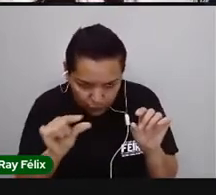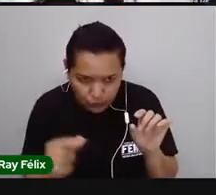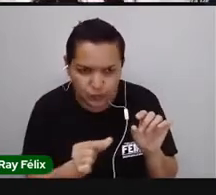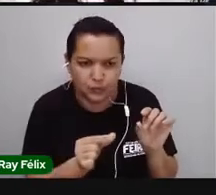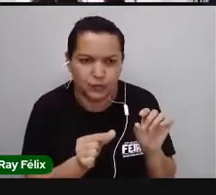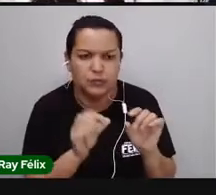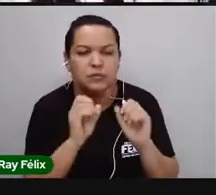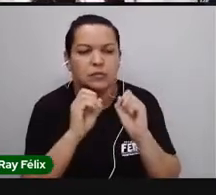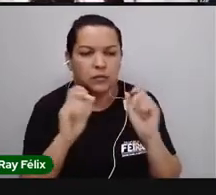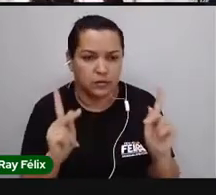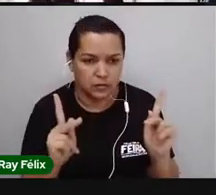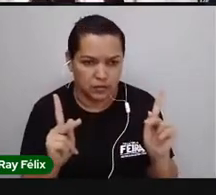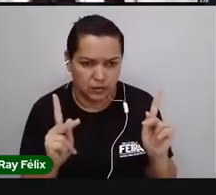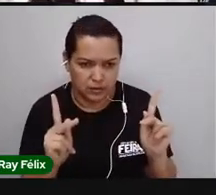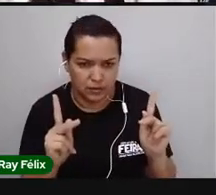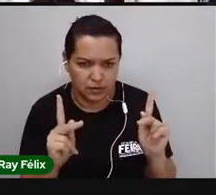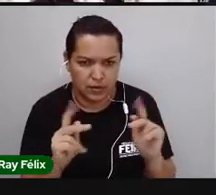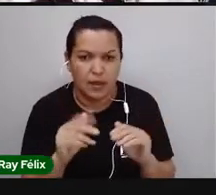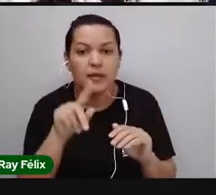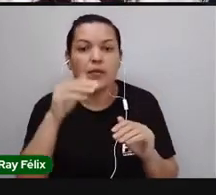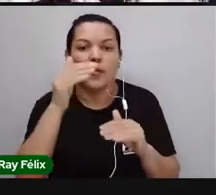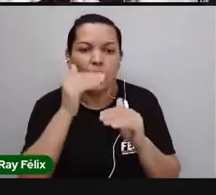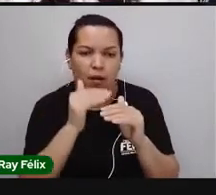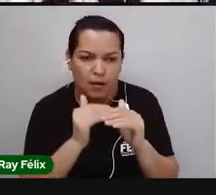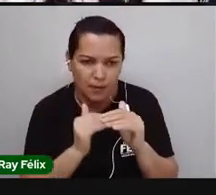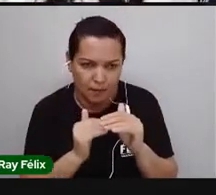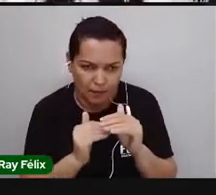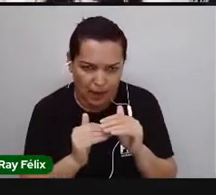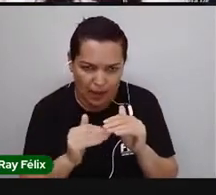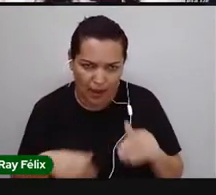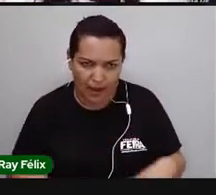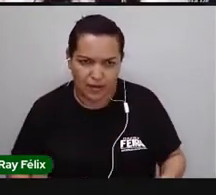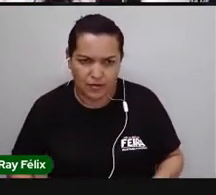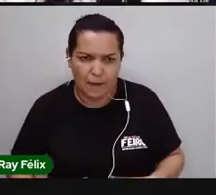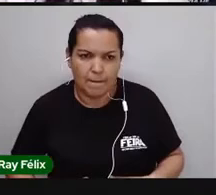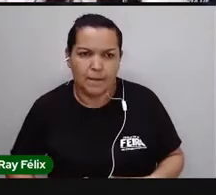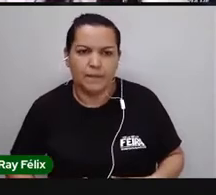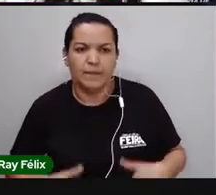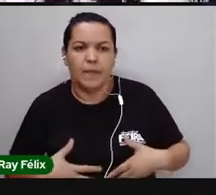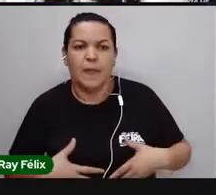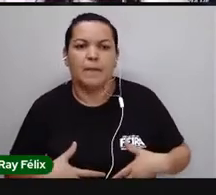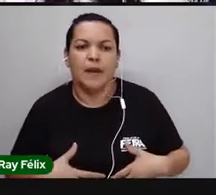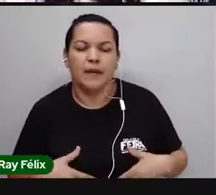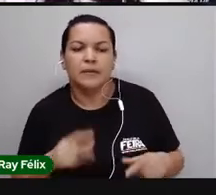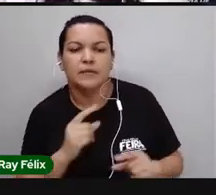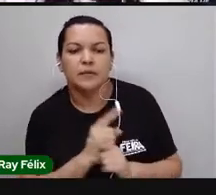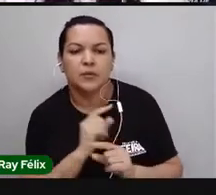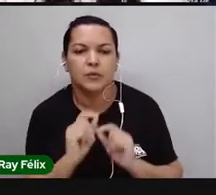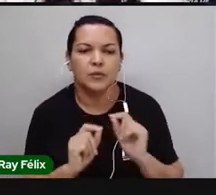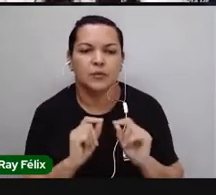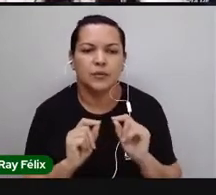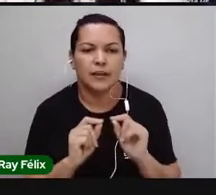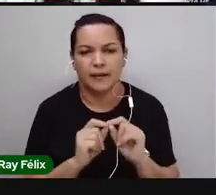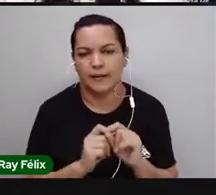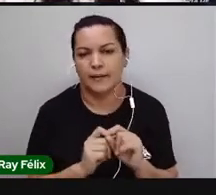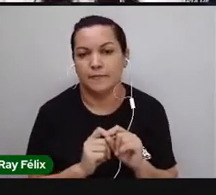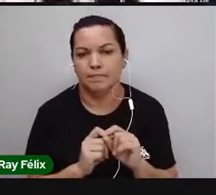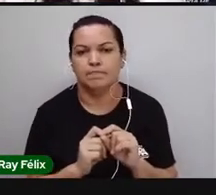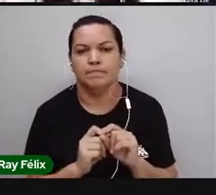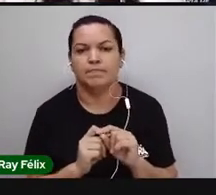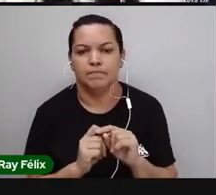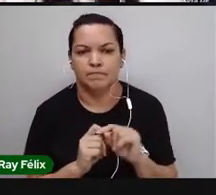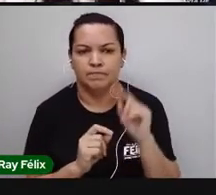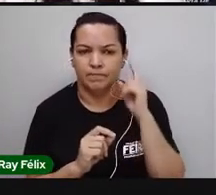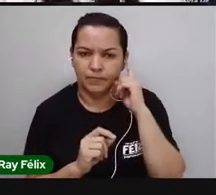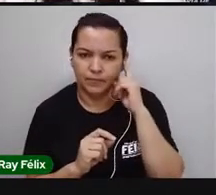E logo abaixo aqui, na nossa pancinha, na nossa barriga, o que que vai ter, professora? Ah, aí